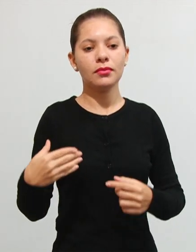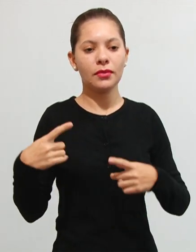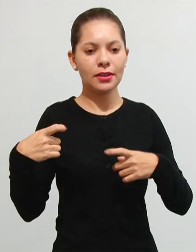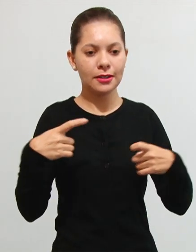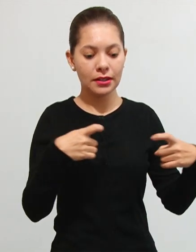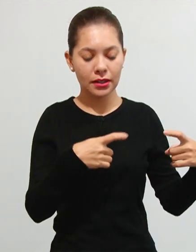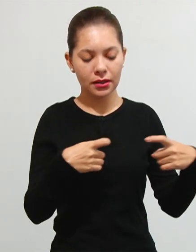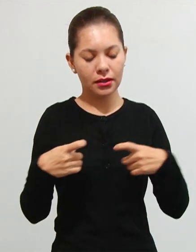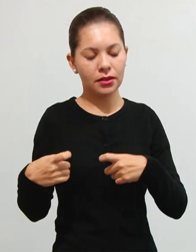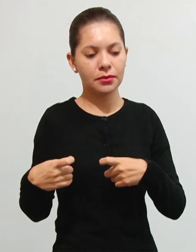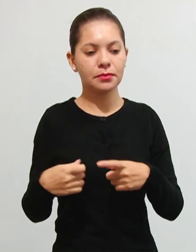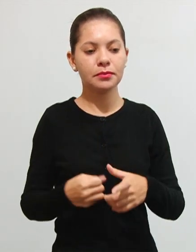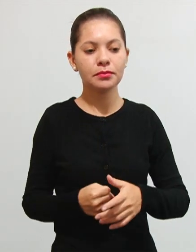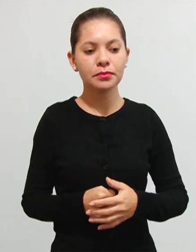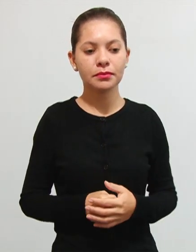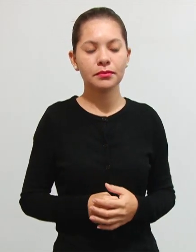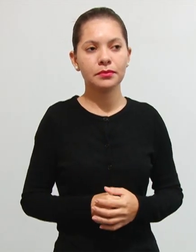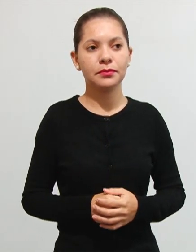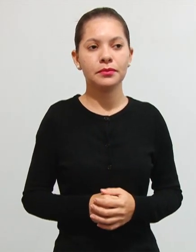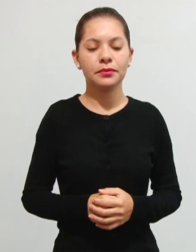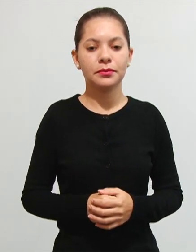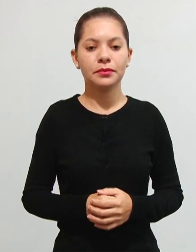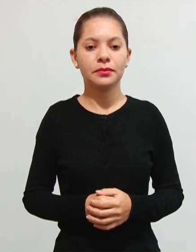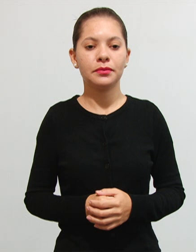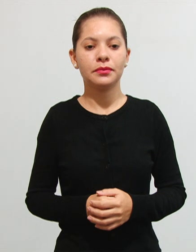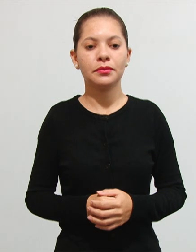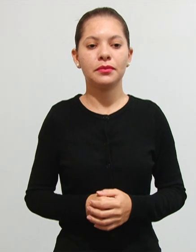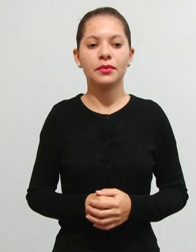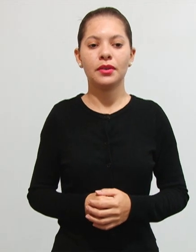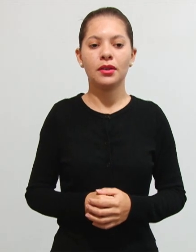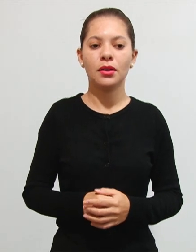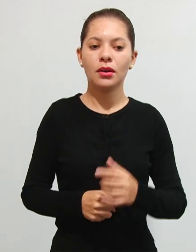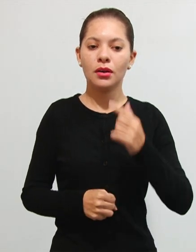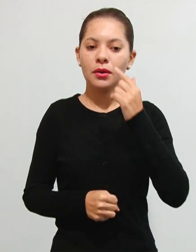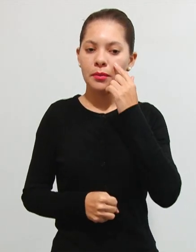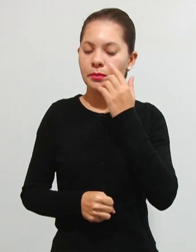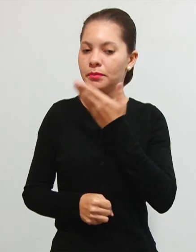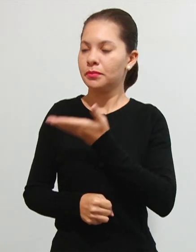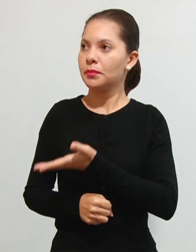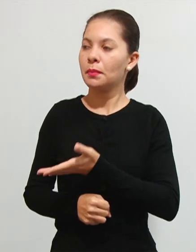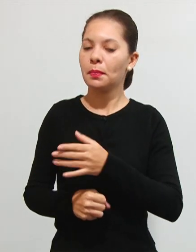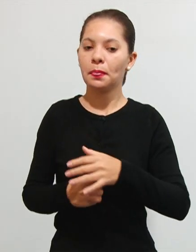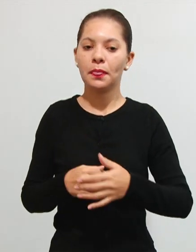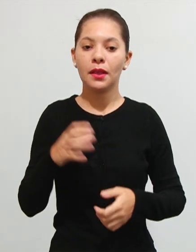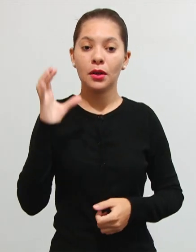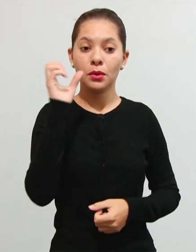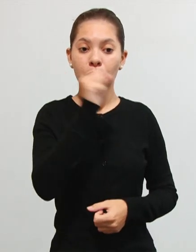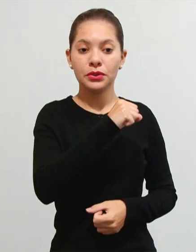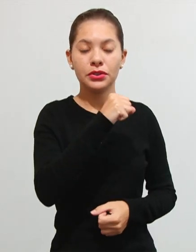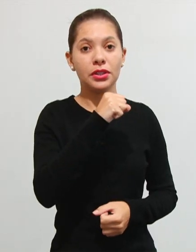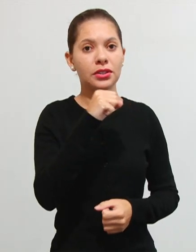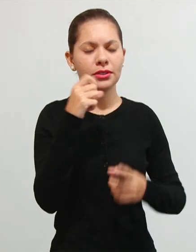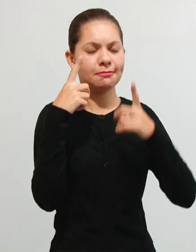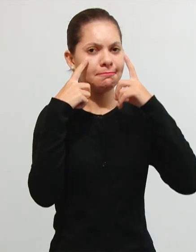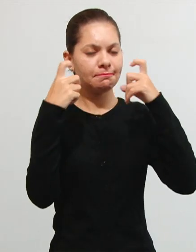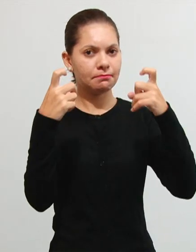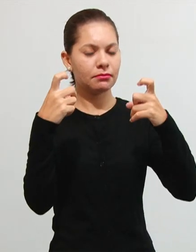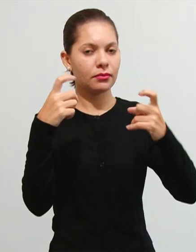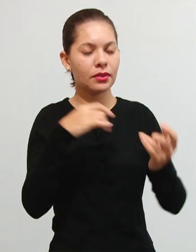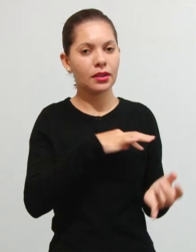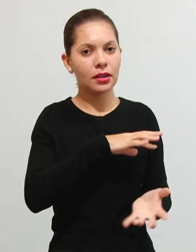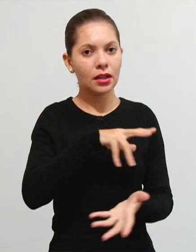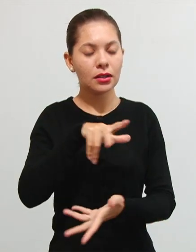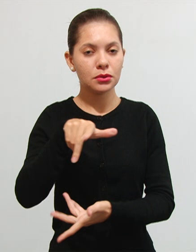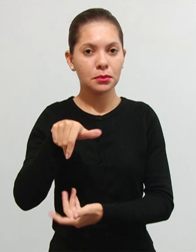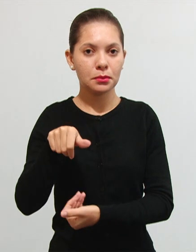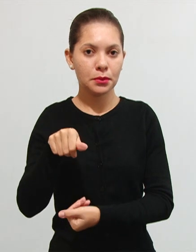iminência, tá? no caso de investimento público de caráter urgente e de relevante interesse nacional mas